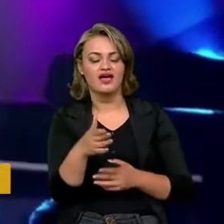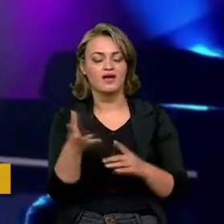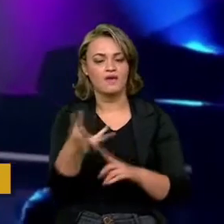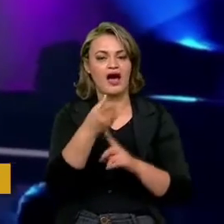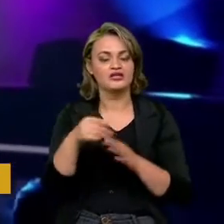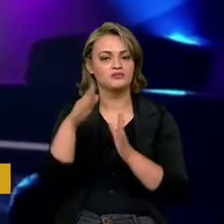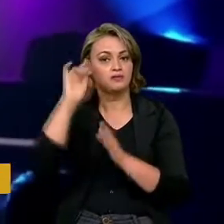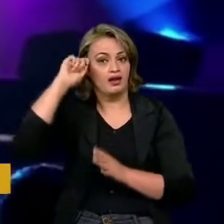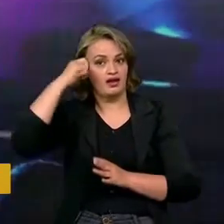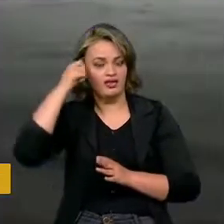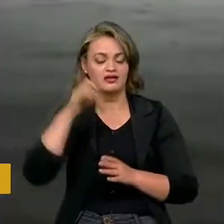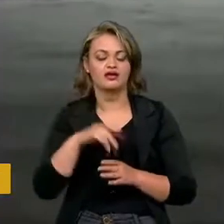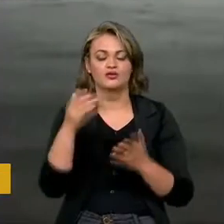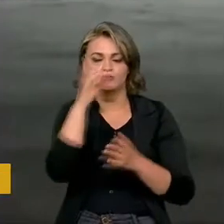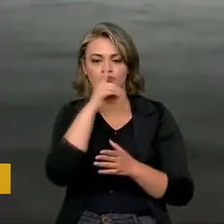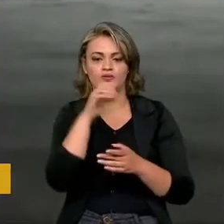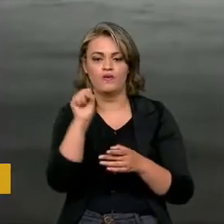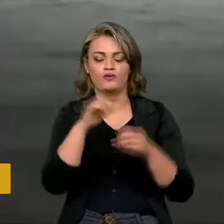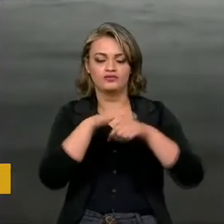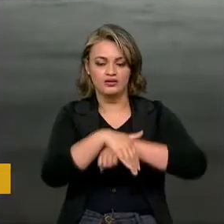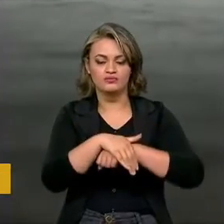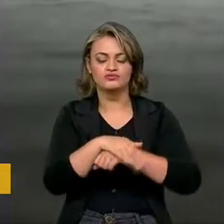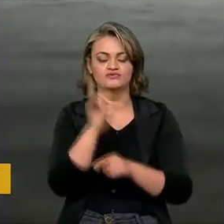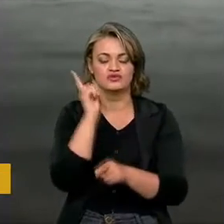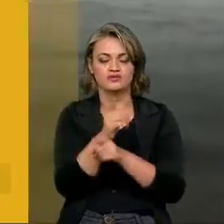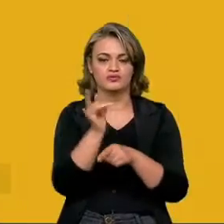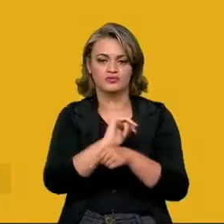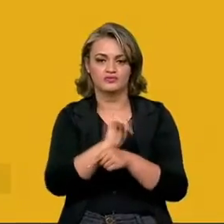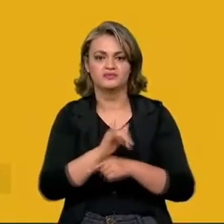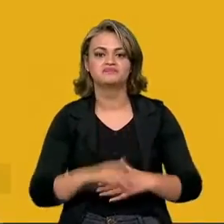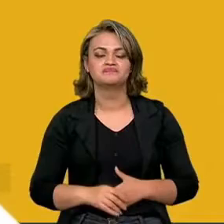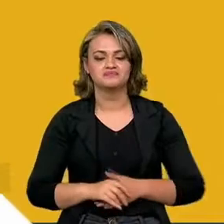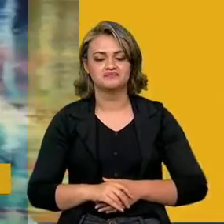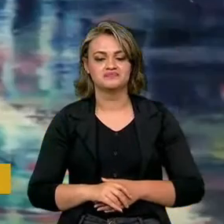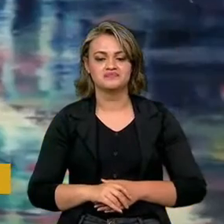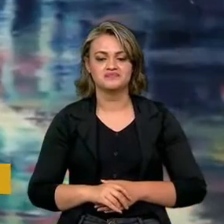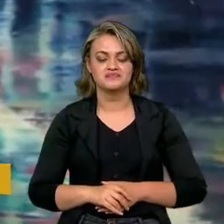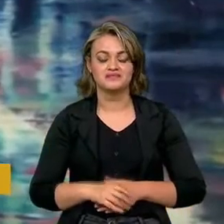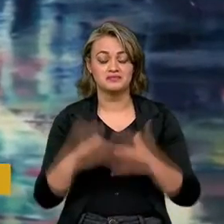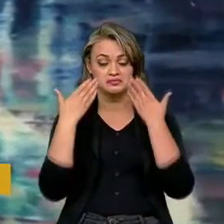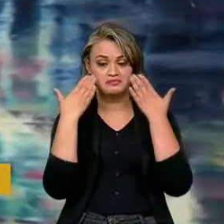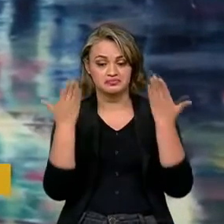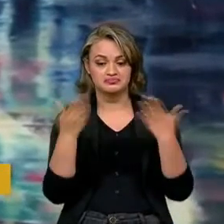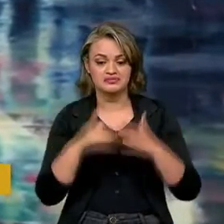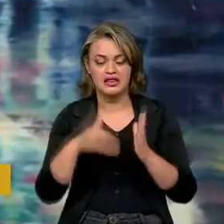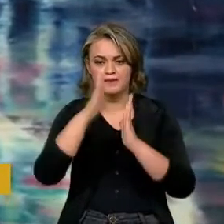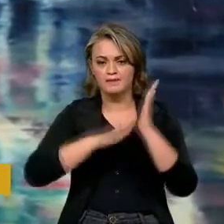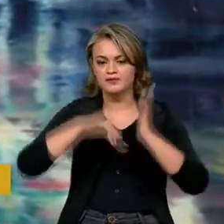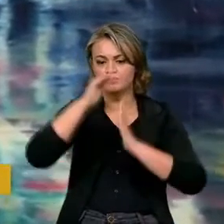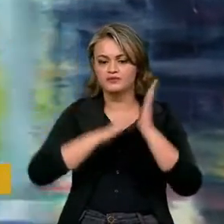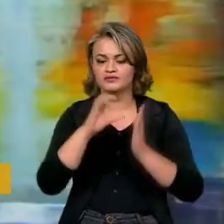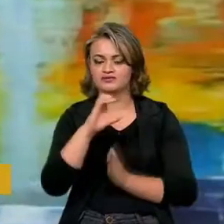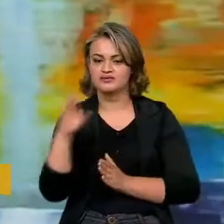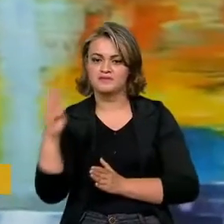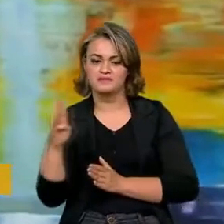Negra neste domingo, às 8 da noite, com transmissão pelo YouTube. Tem exposição do brasiliense Taigo Meirelles no